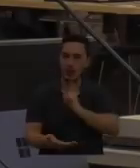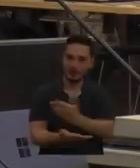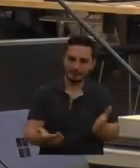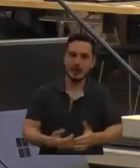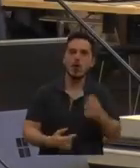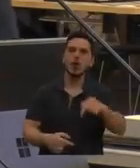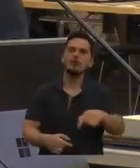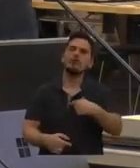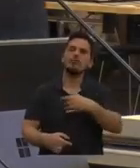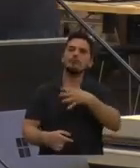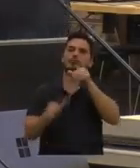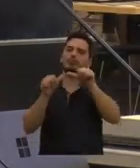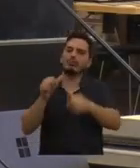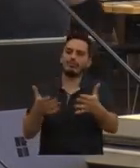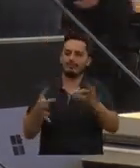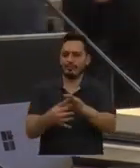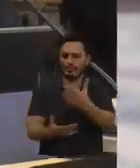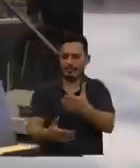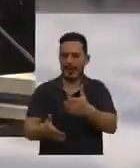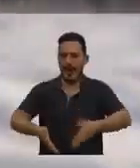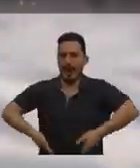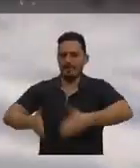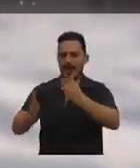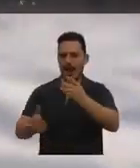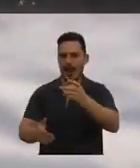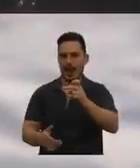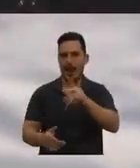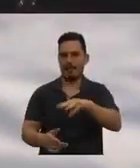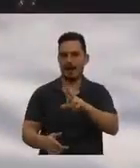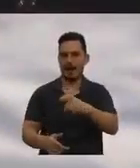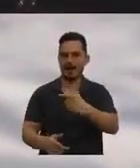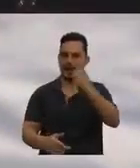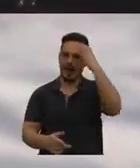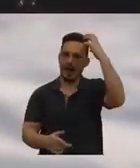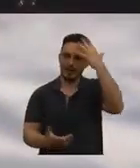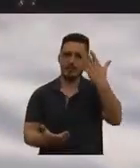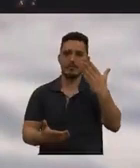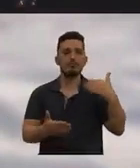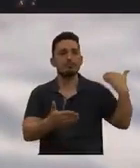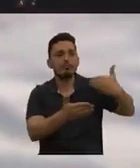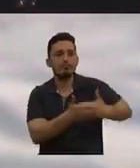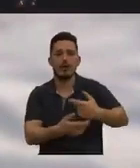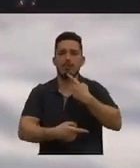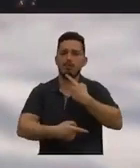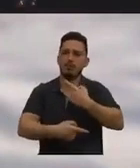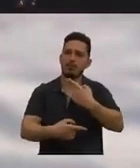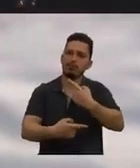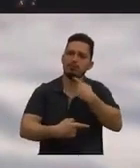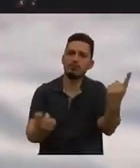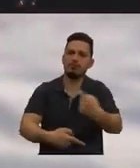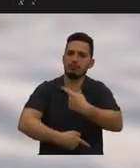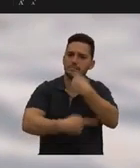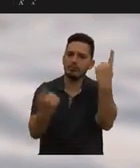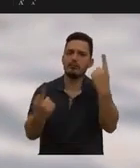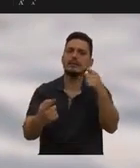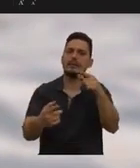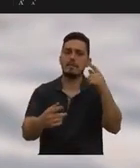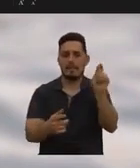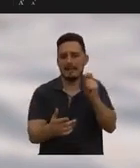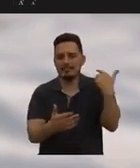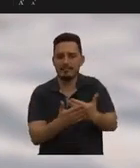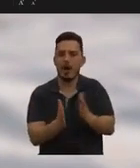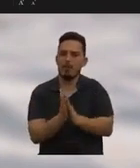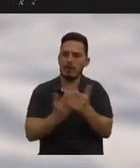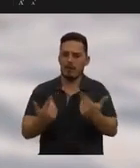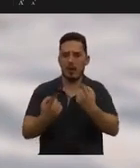Hoje venho falar da Avenida Almirante Reis. Na sequência do que tem vindo a ser divulgado nos últimos meses, aproveitamos